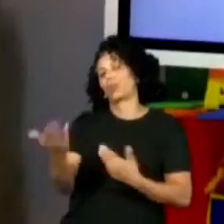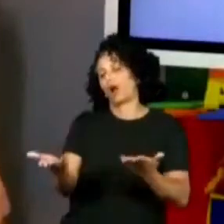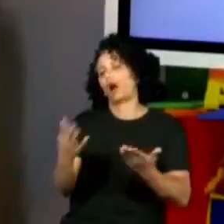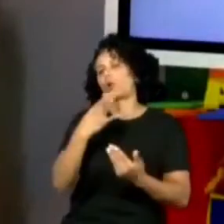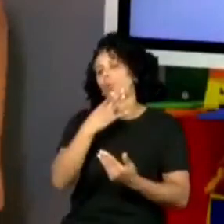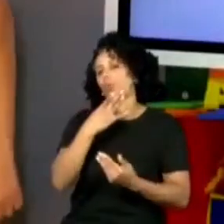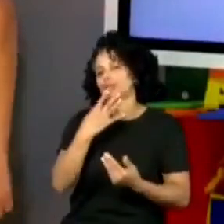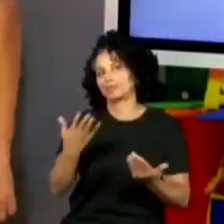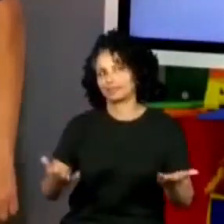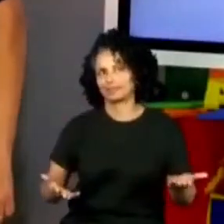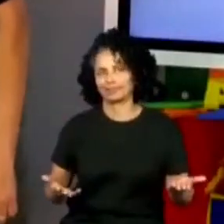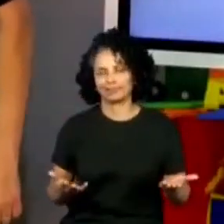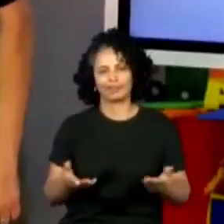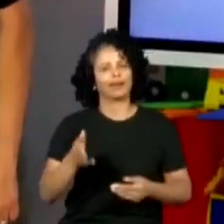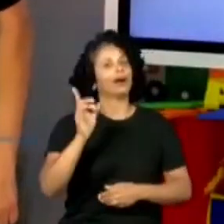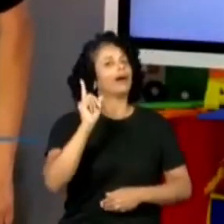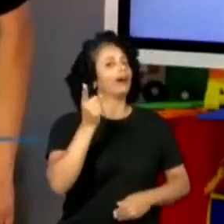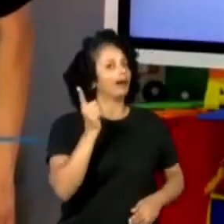galera aí.